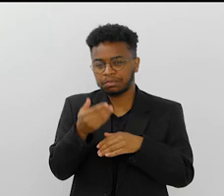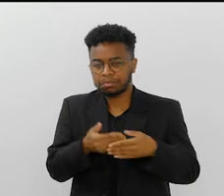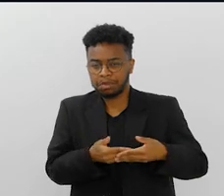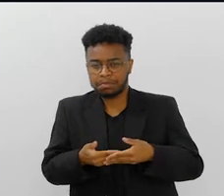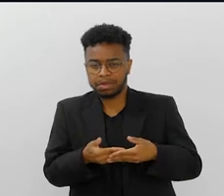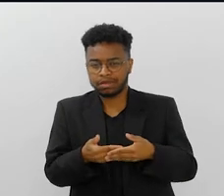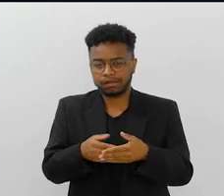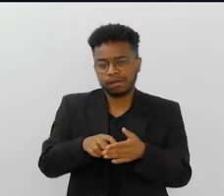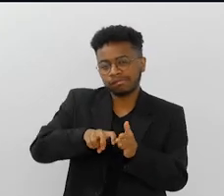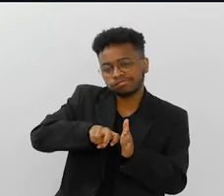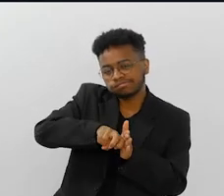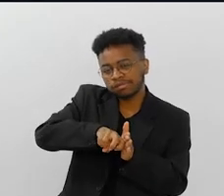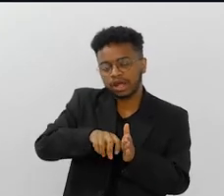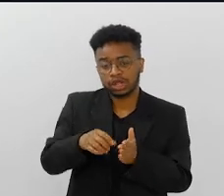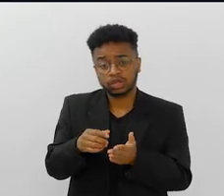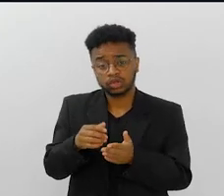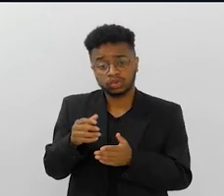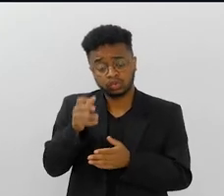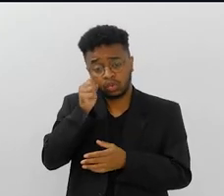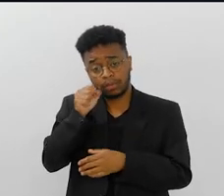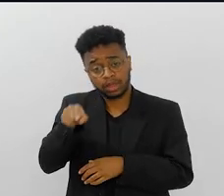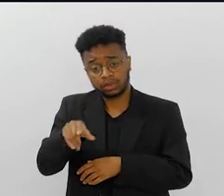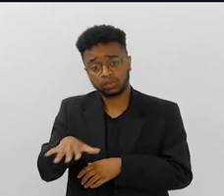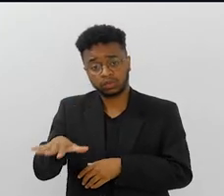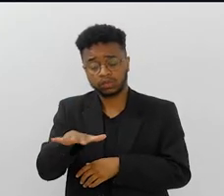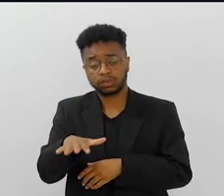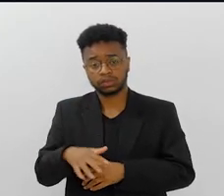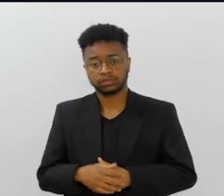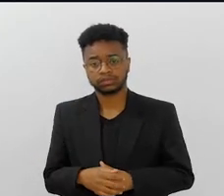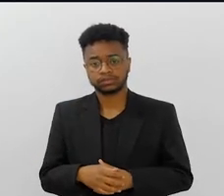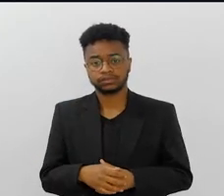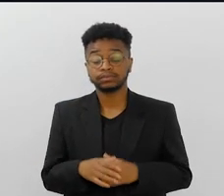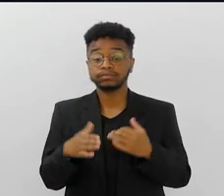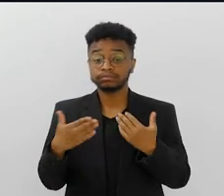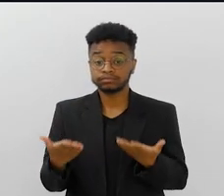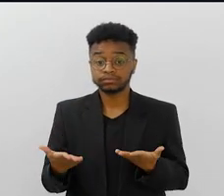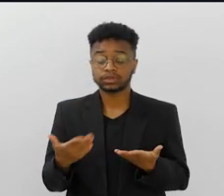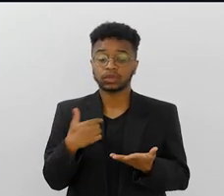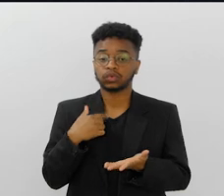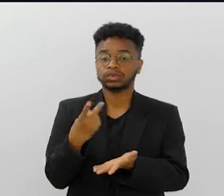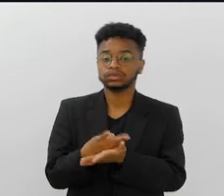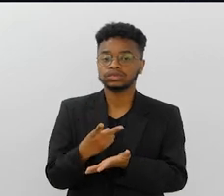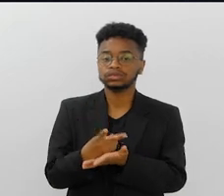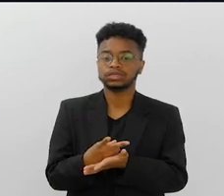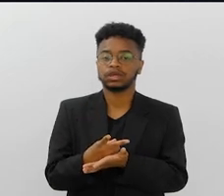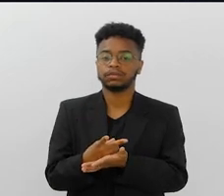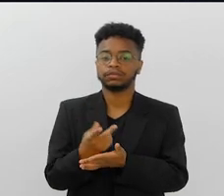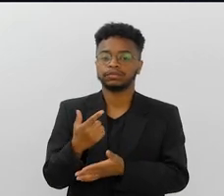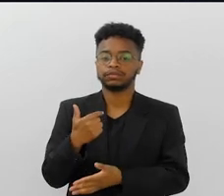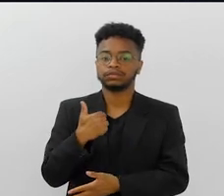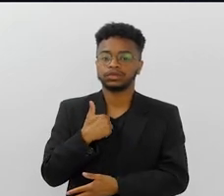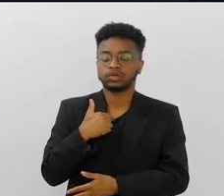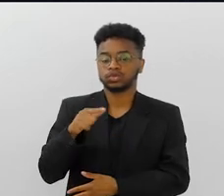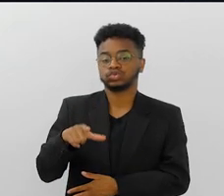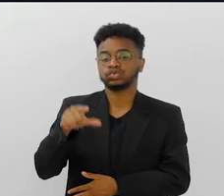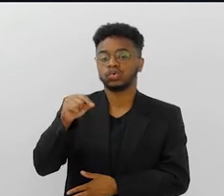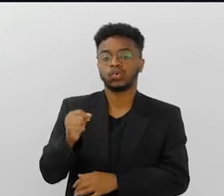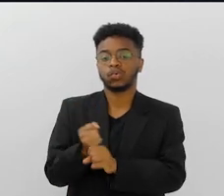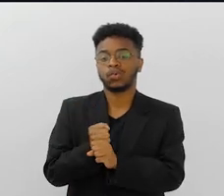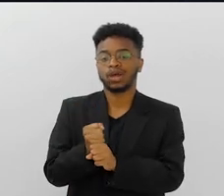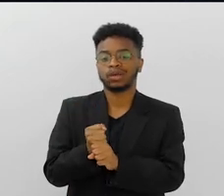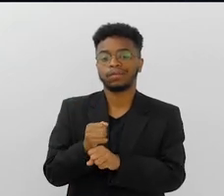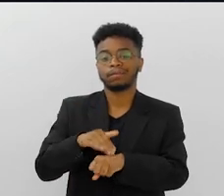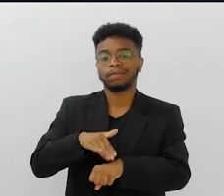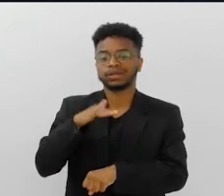meio fetal, meio de... Era aquilo. Era aquilo. Então, eu sempre, eu elejo esse